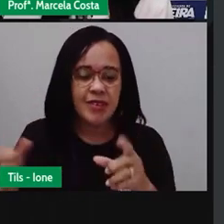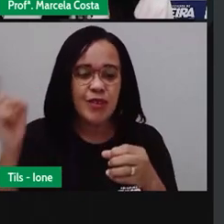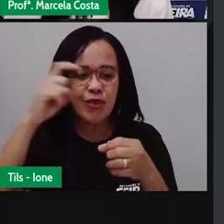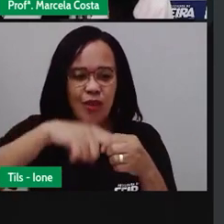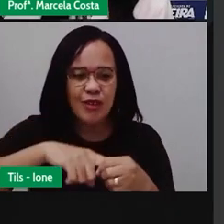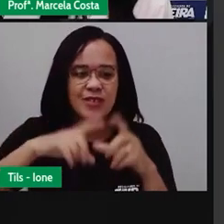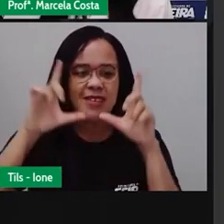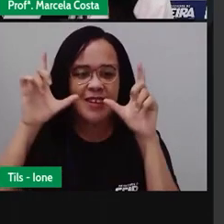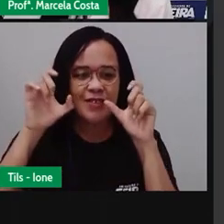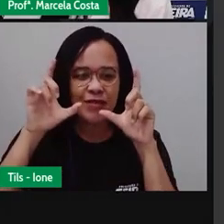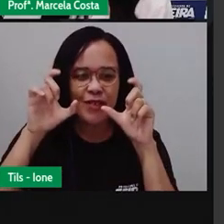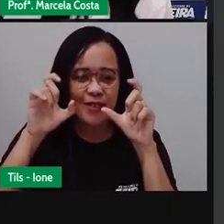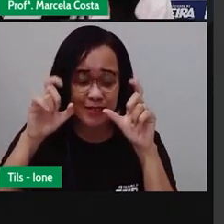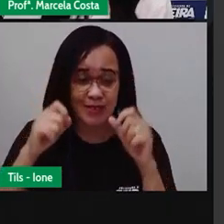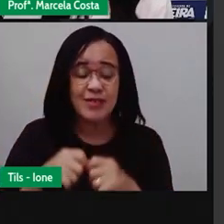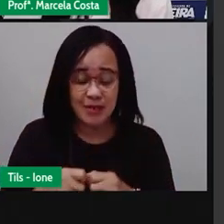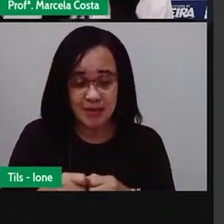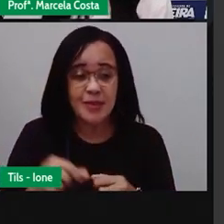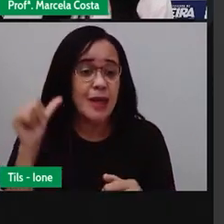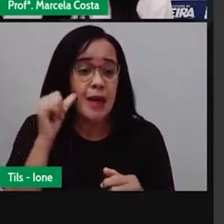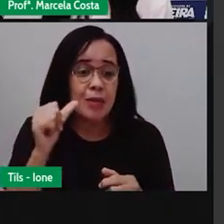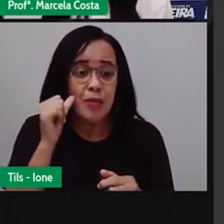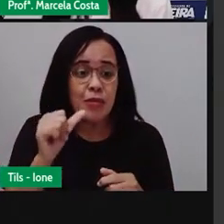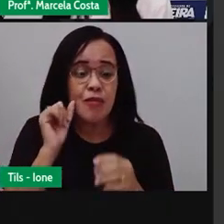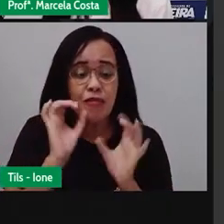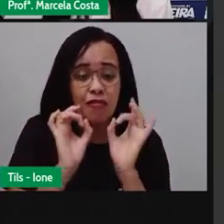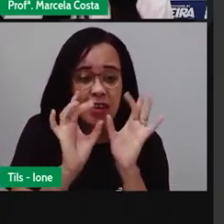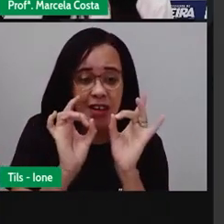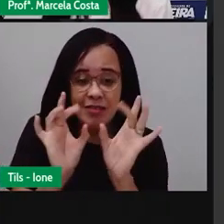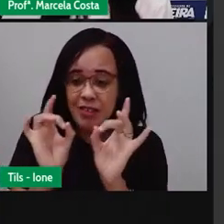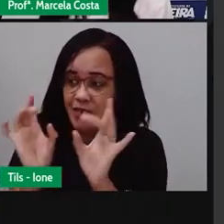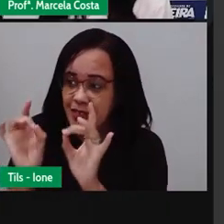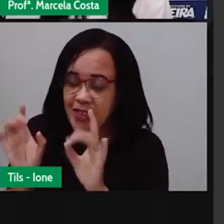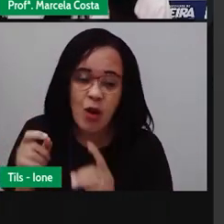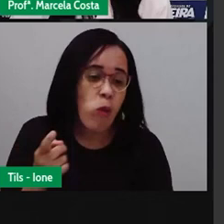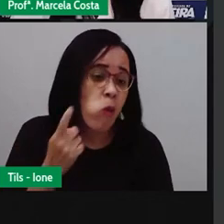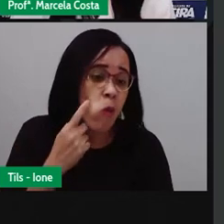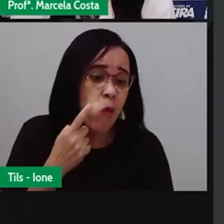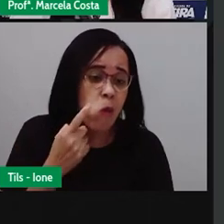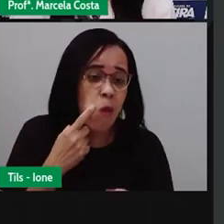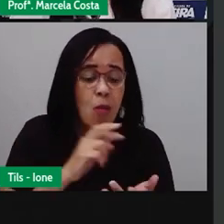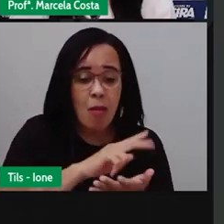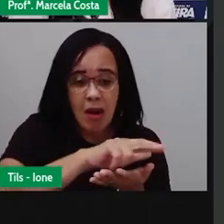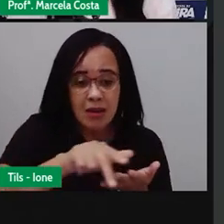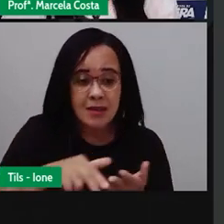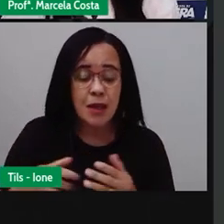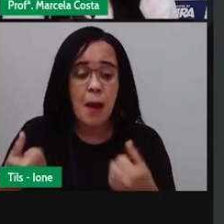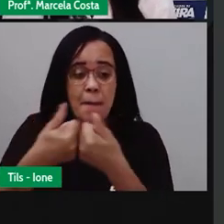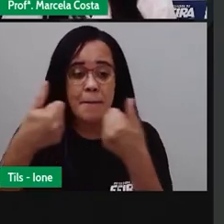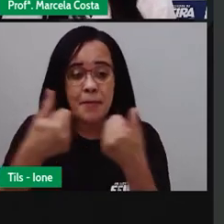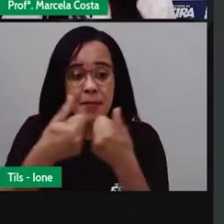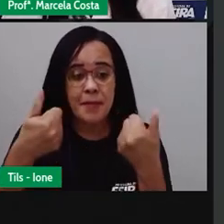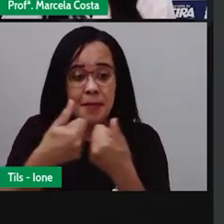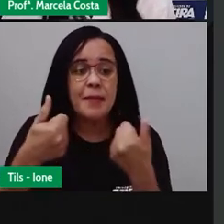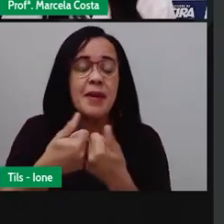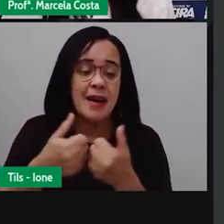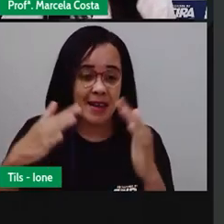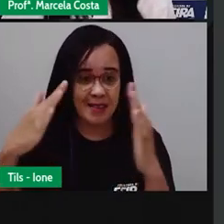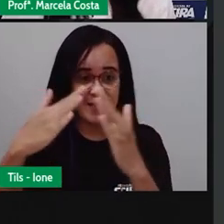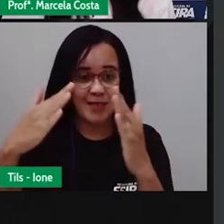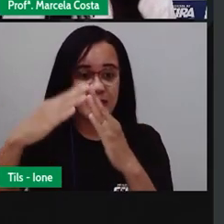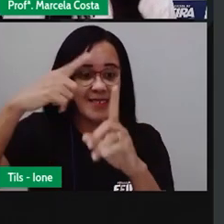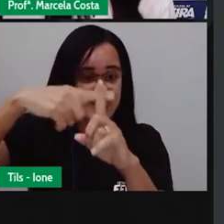vende bala ali perto da igreja Senhor dos Passos. Você já deve ter visto